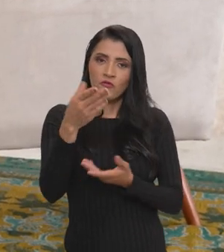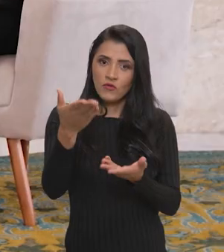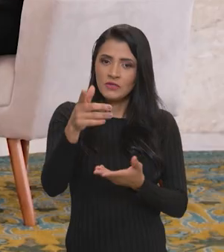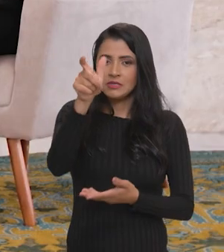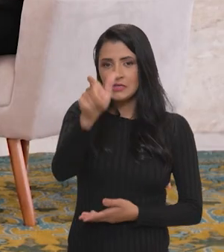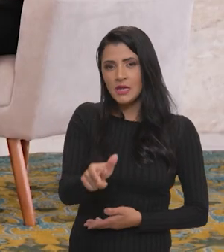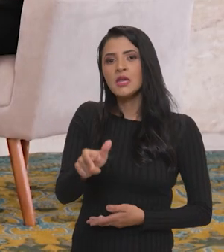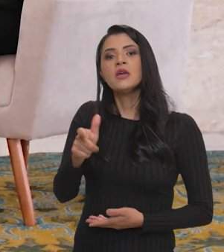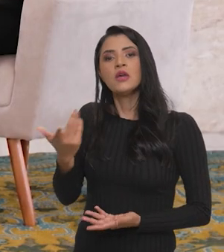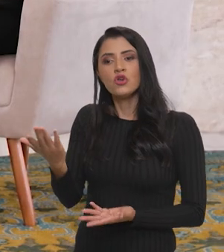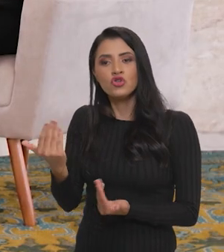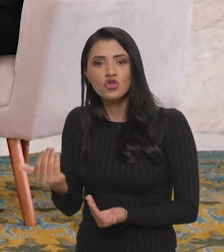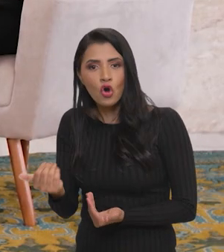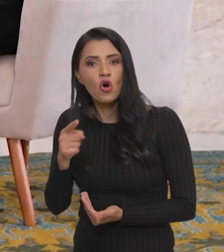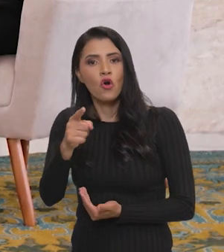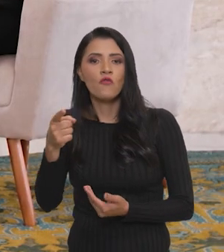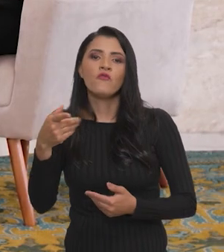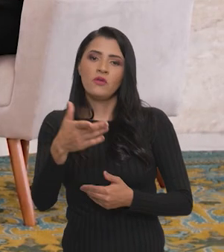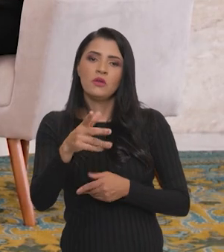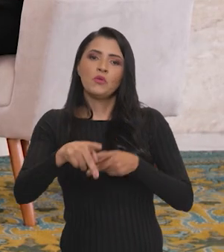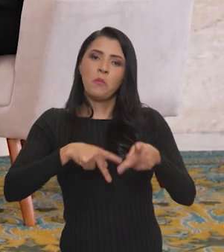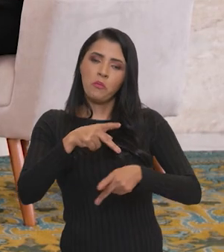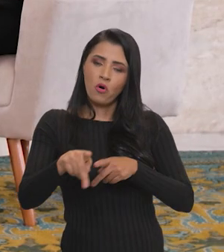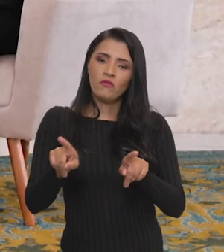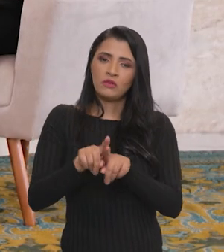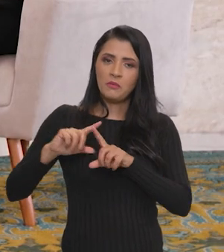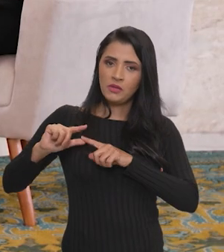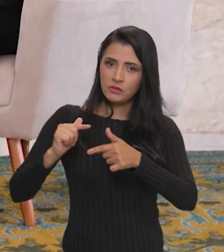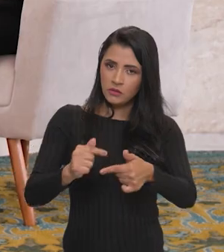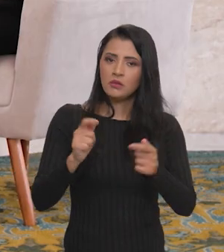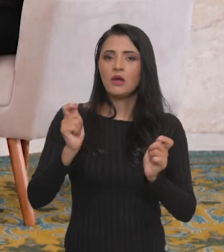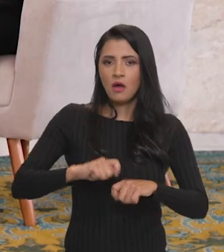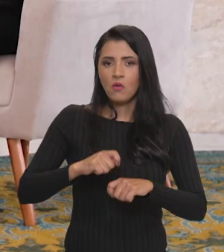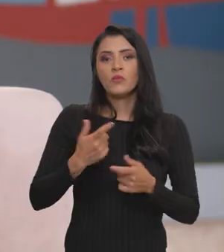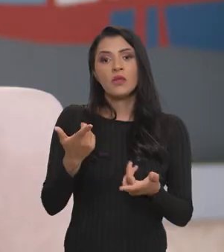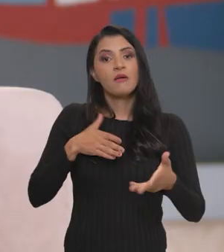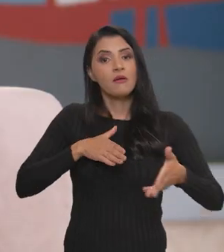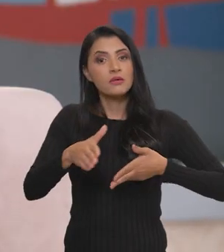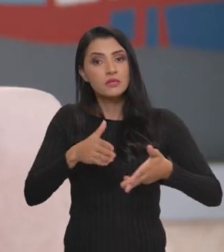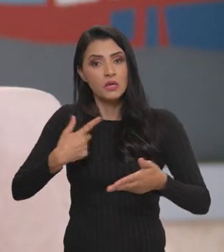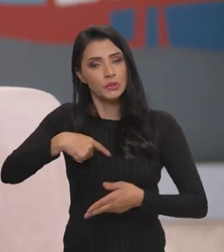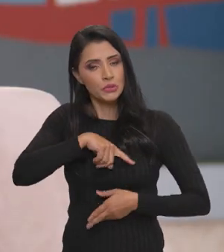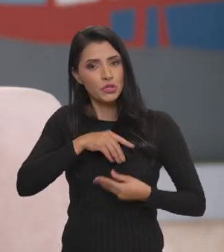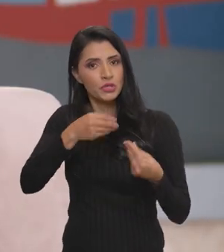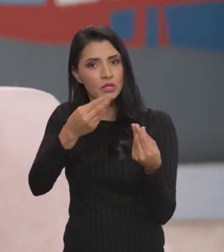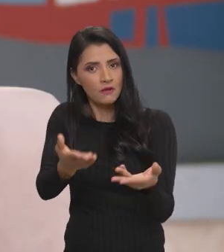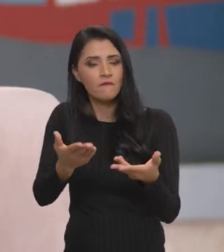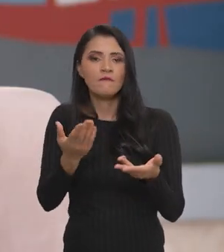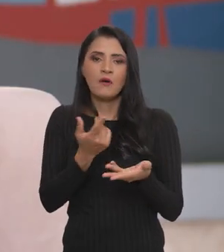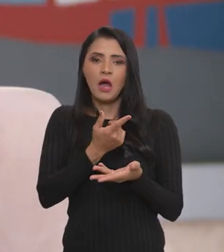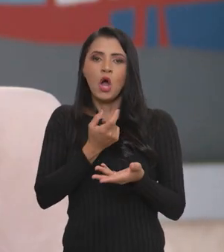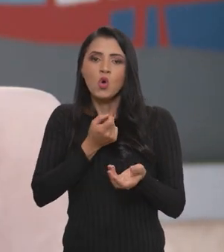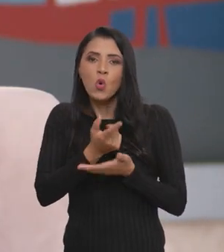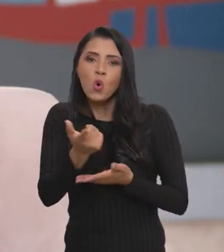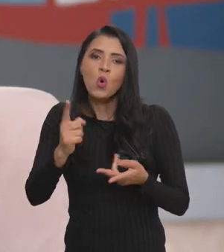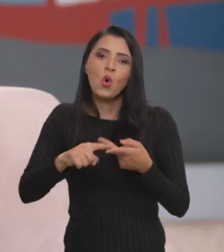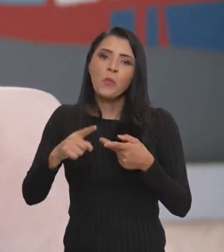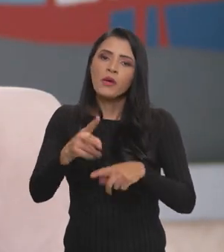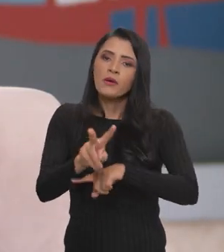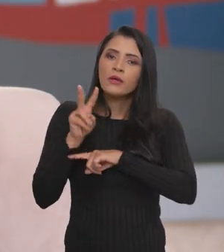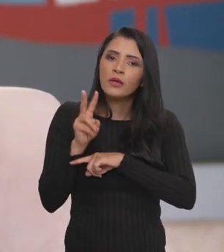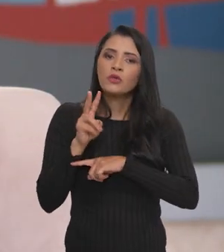agricultor, para você jovem, para você que faz parte dos povos e comunidades tradicionais. Nós queremos levar compras,